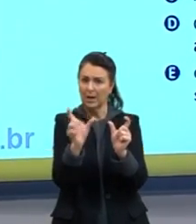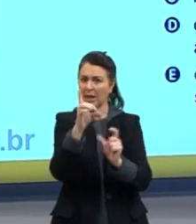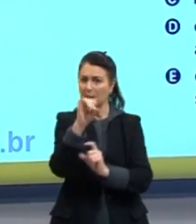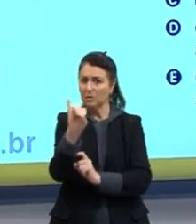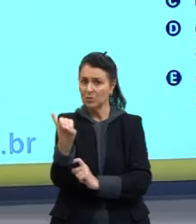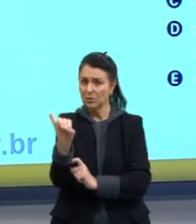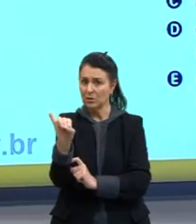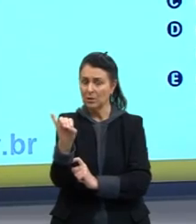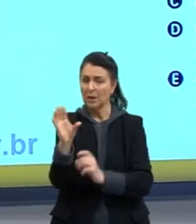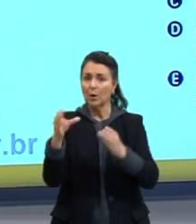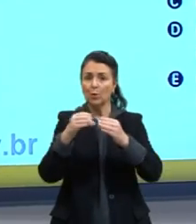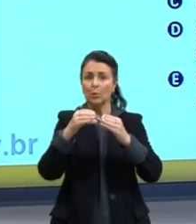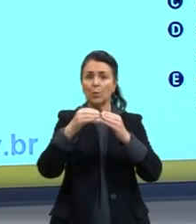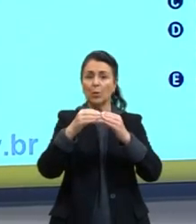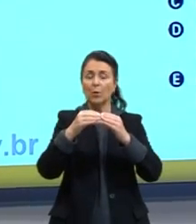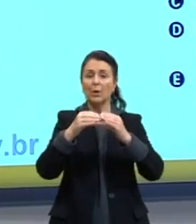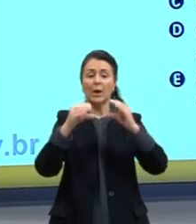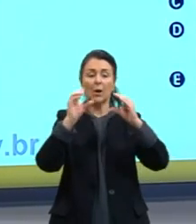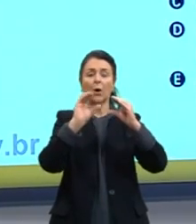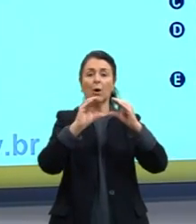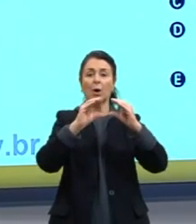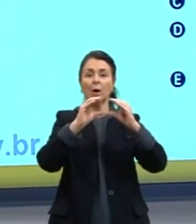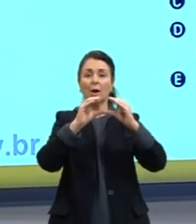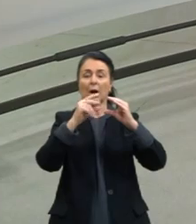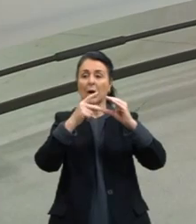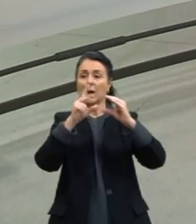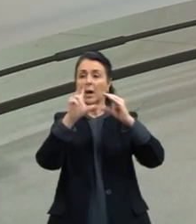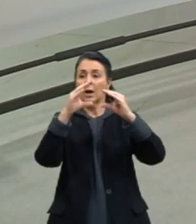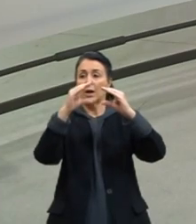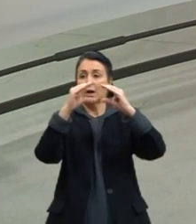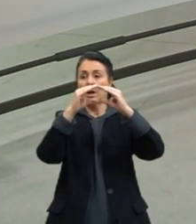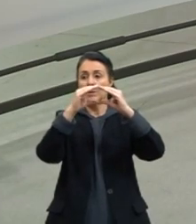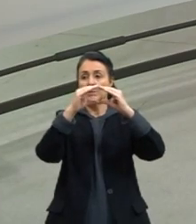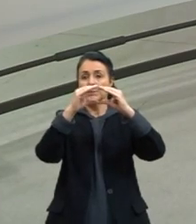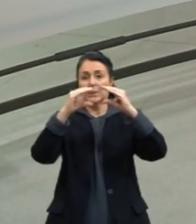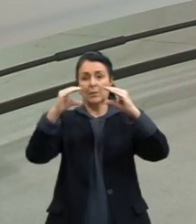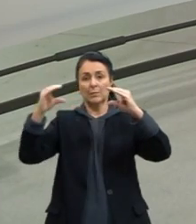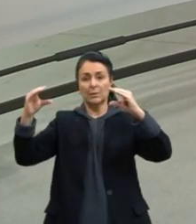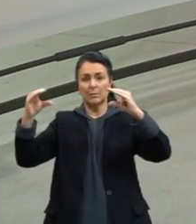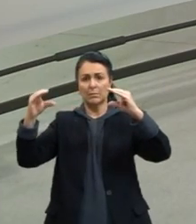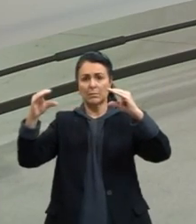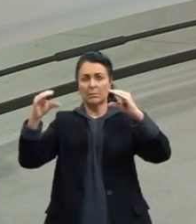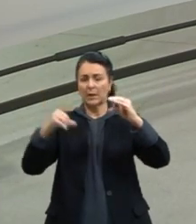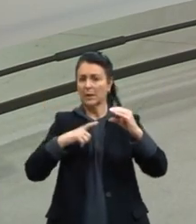grupo carboxila, se a gente lembrar do carboxila, lá do terceiro ano, eu tenho isso aqui, né?